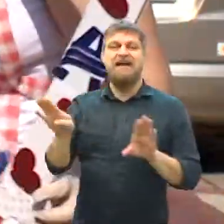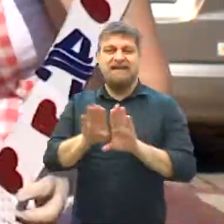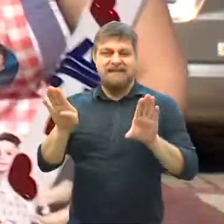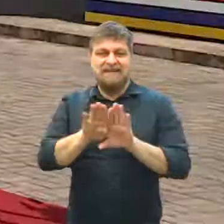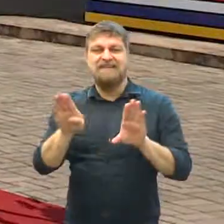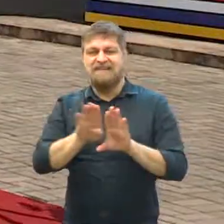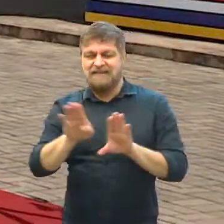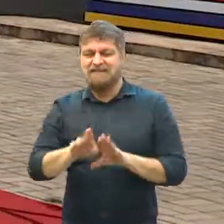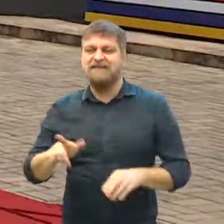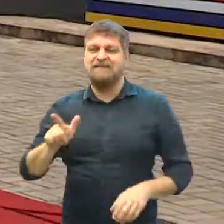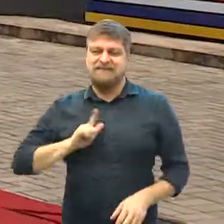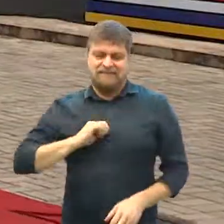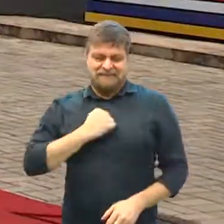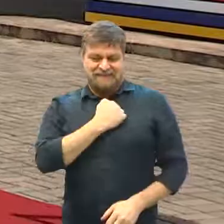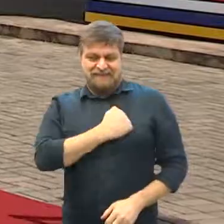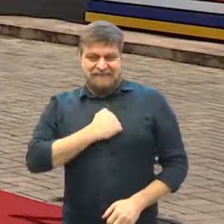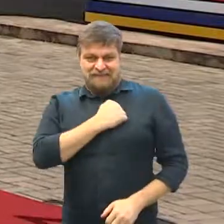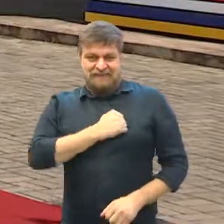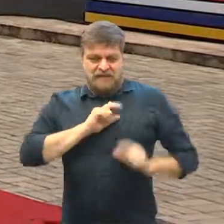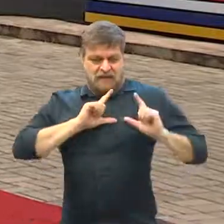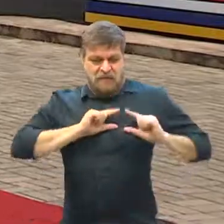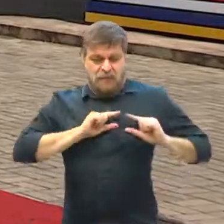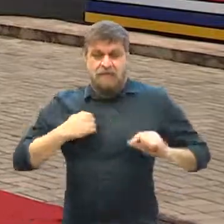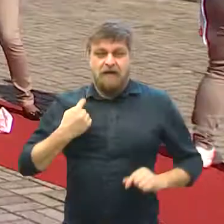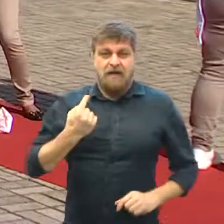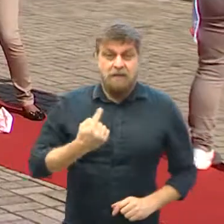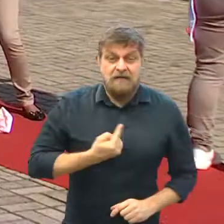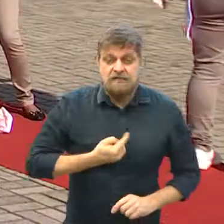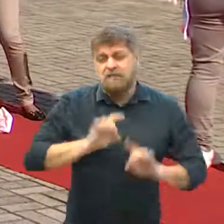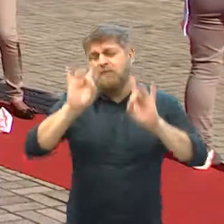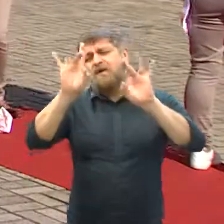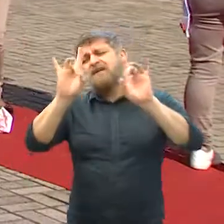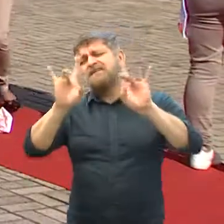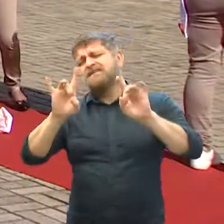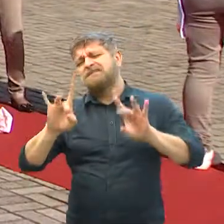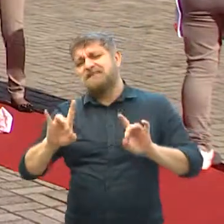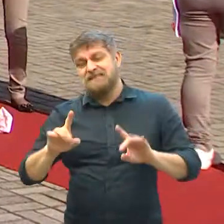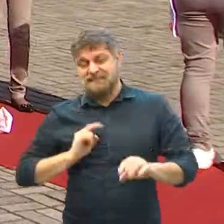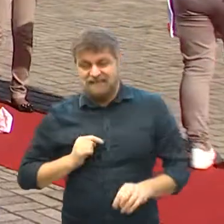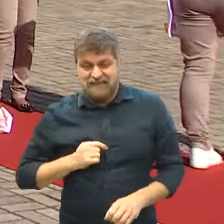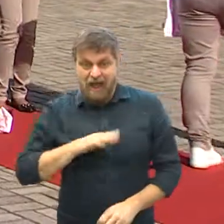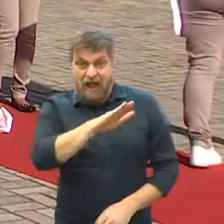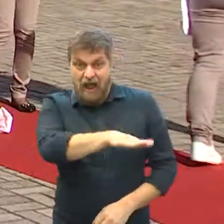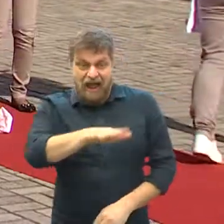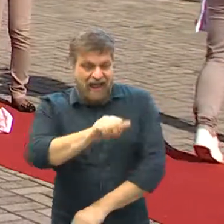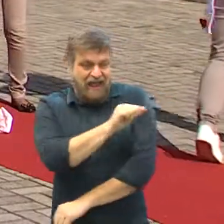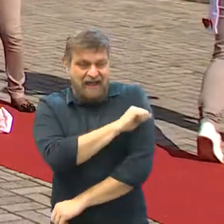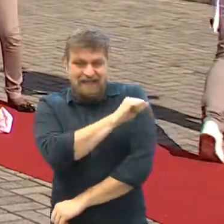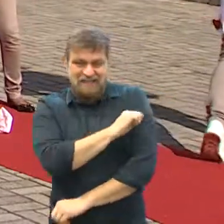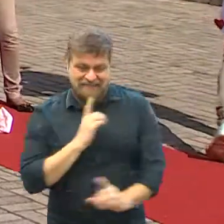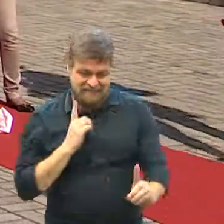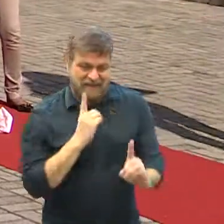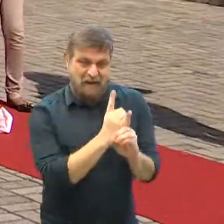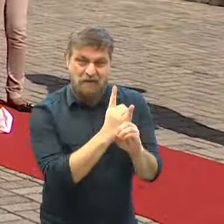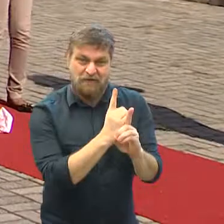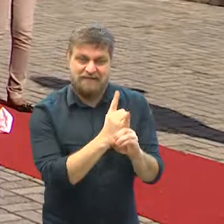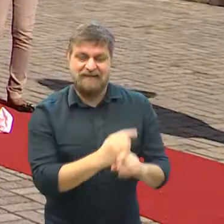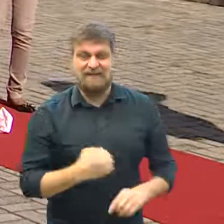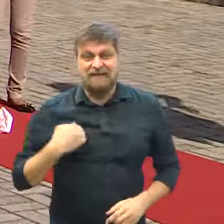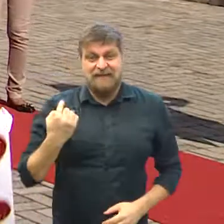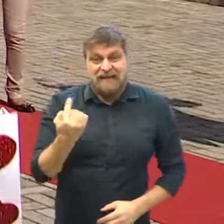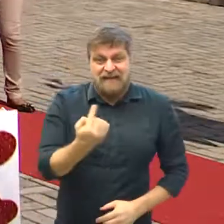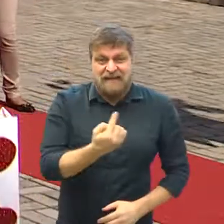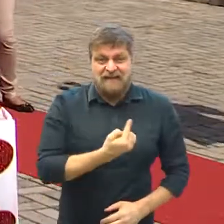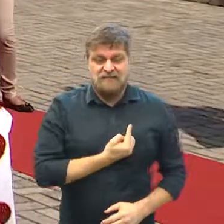professoras também mataram um pouquinho dessa saudade. Para nós está sendo muito especial ver nossos alunos, assim, matar um pouquinho da